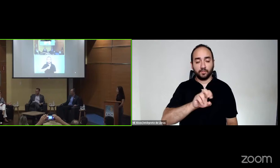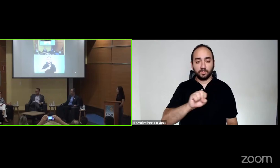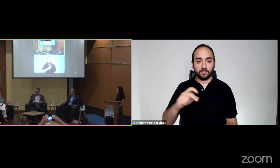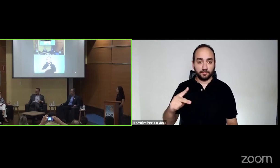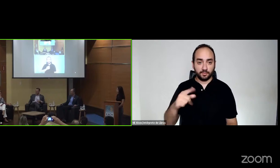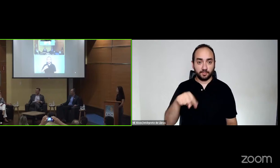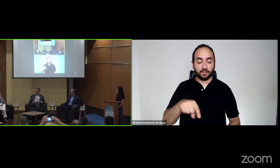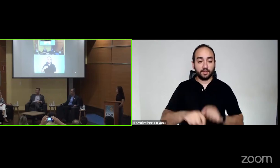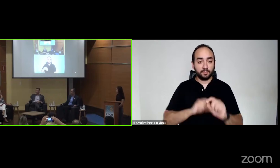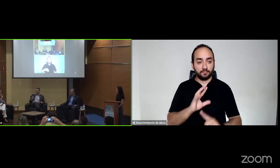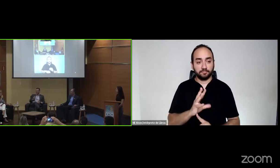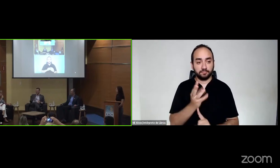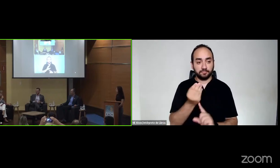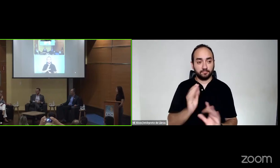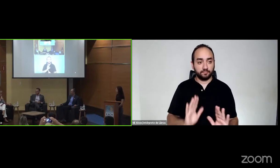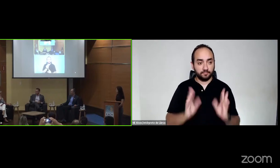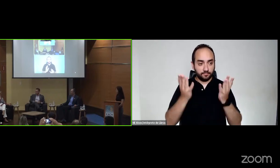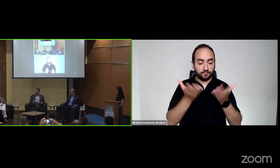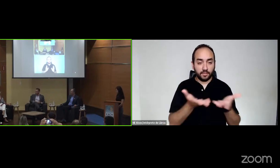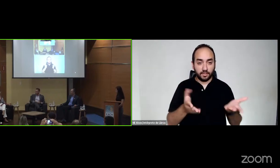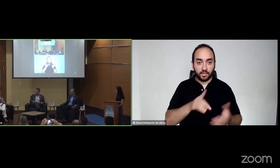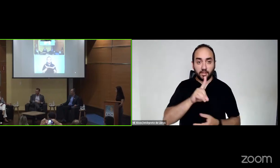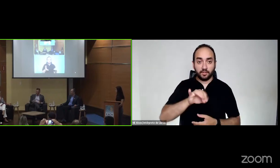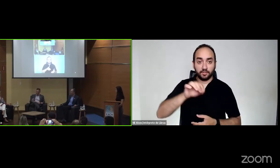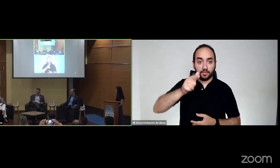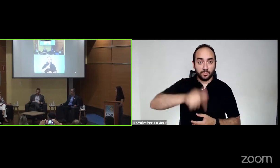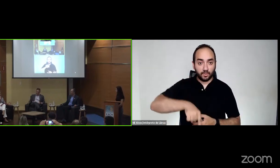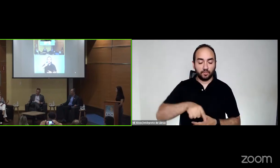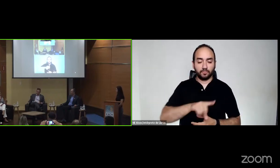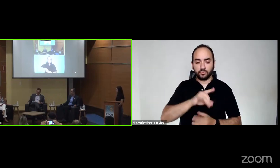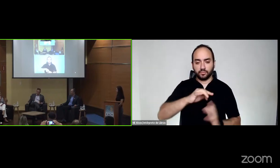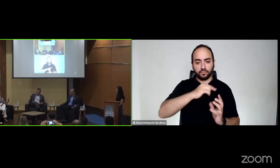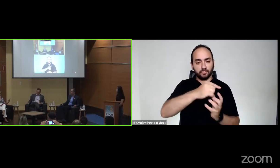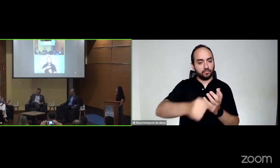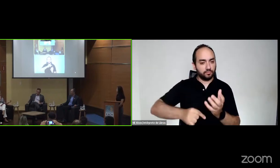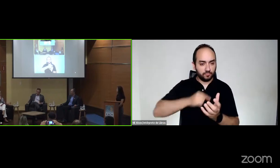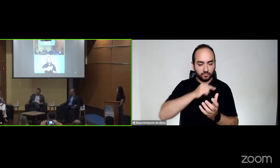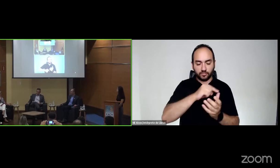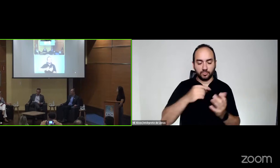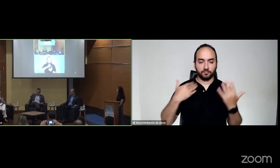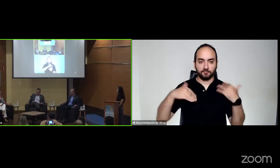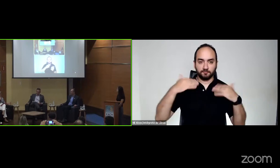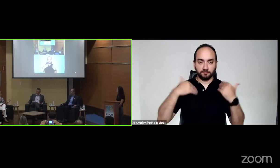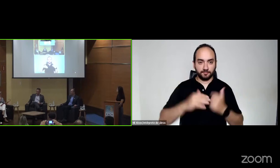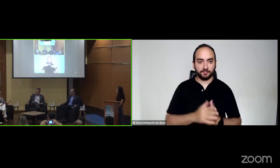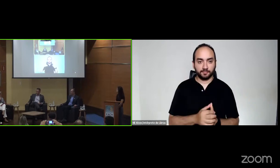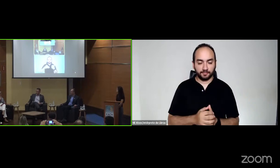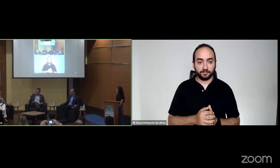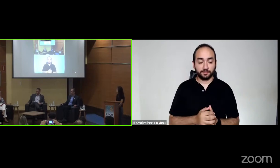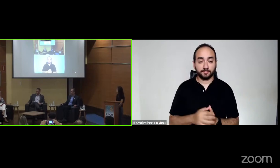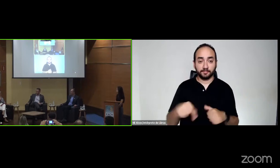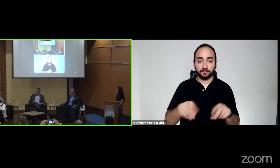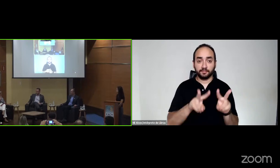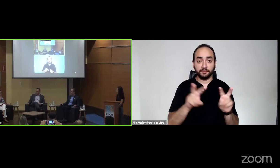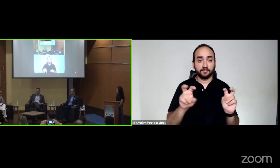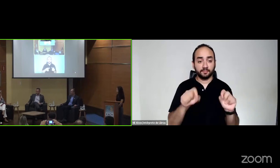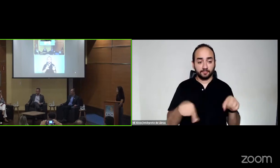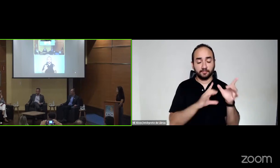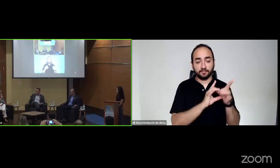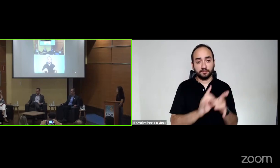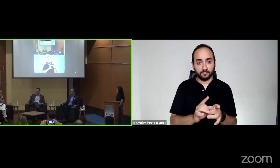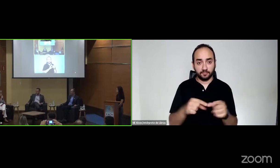celebrar mais uma vez o Dia Mundial do Lazio. Nesse contexto aqui, como já foi dito, eu